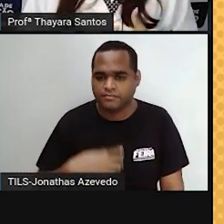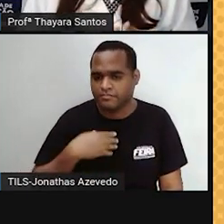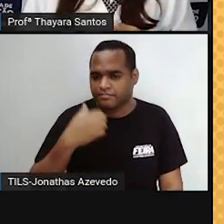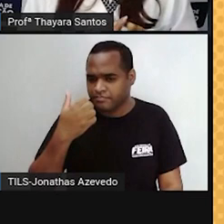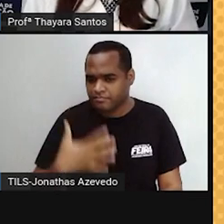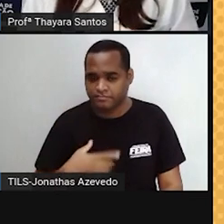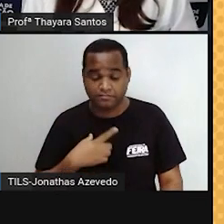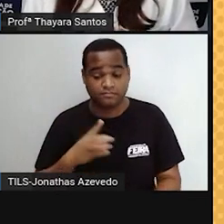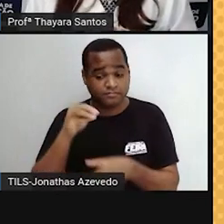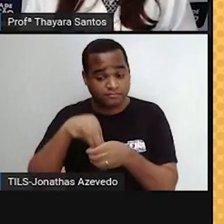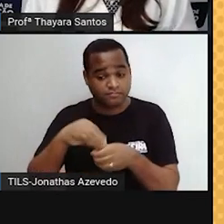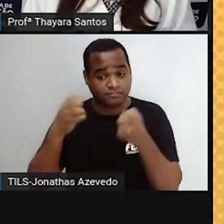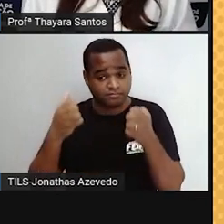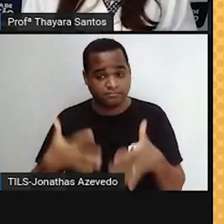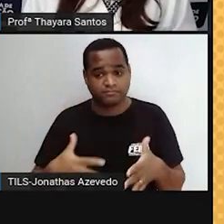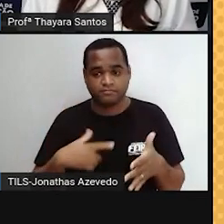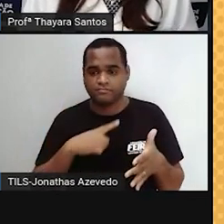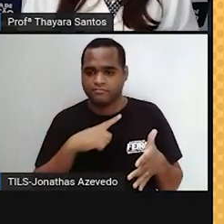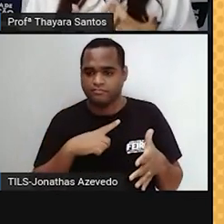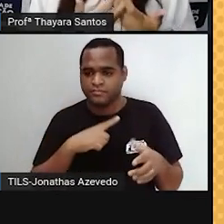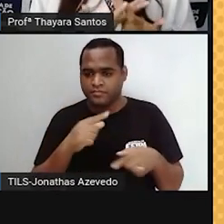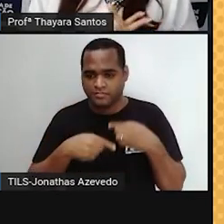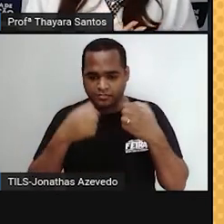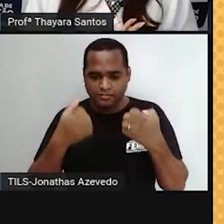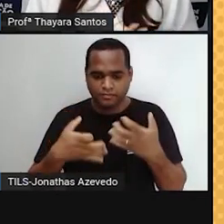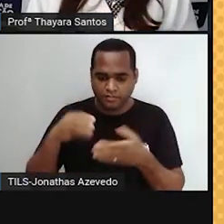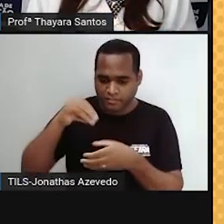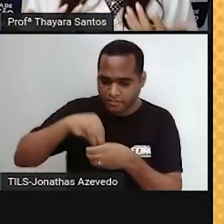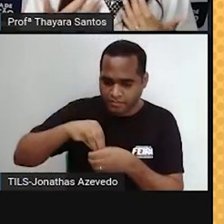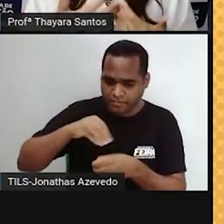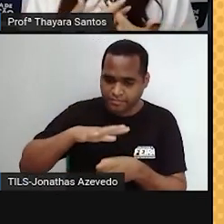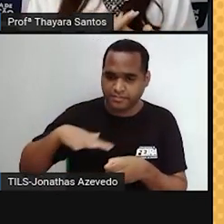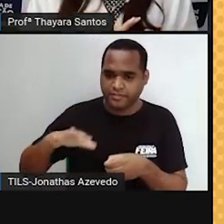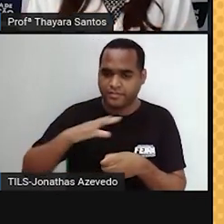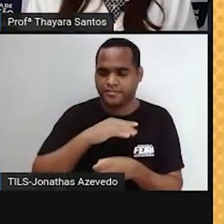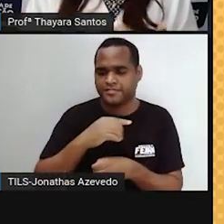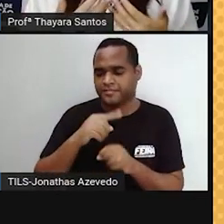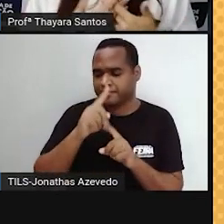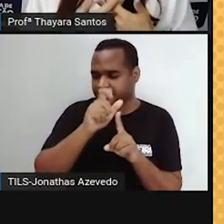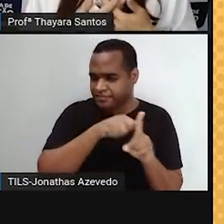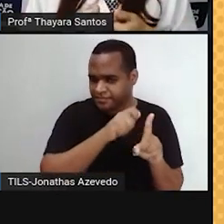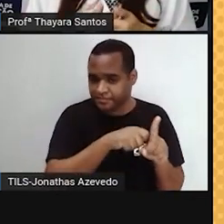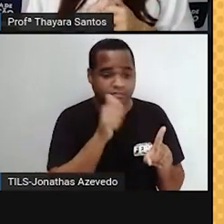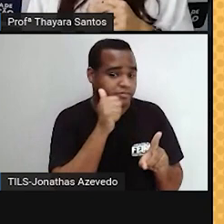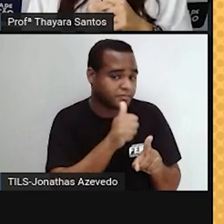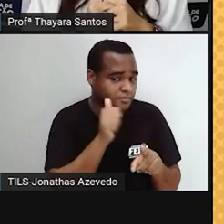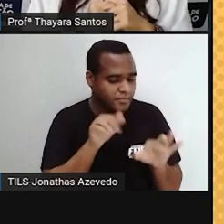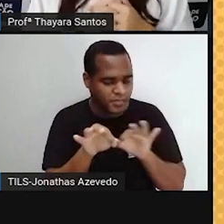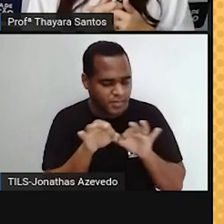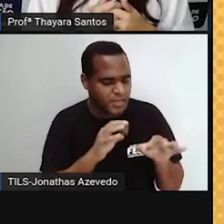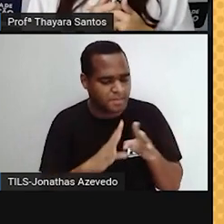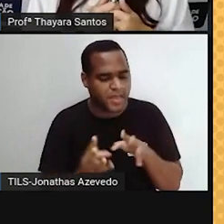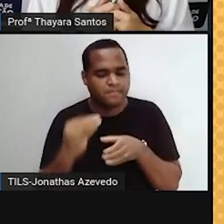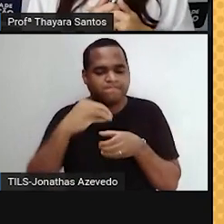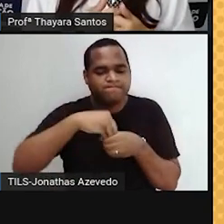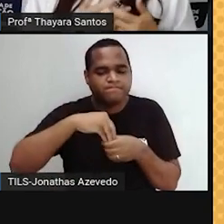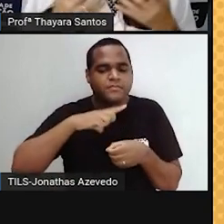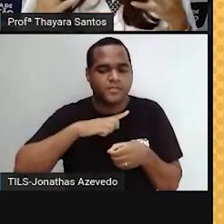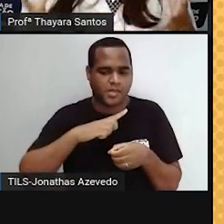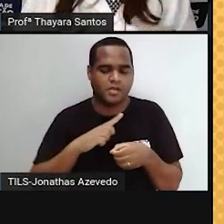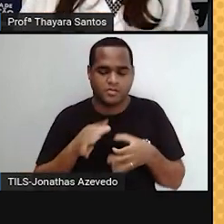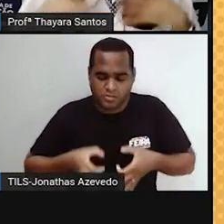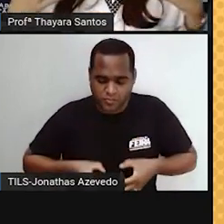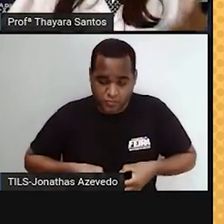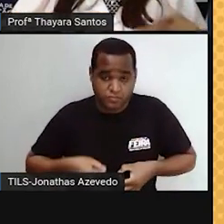camada mais interna, que é o endométrio. Todos os meses, a mulher se prepara para receber um embrião ali dentro do útero dela.